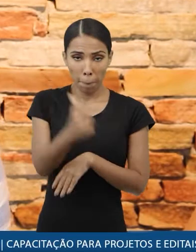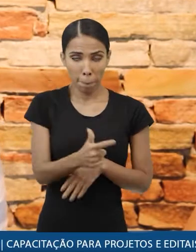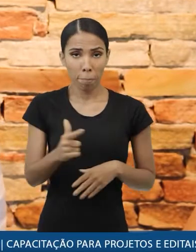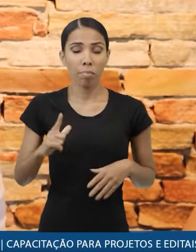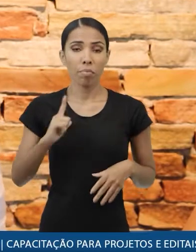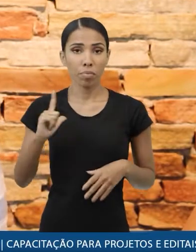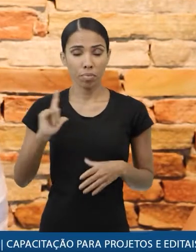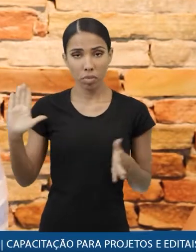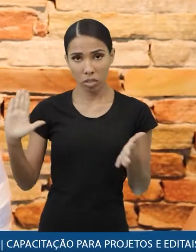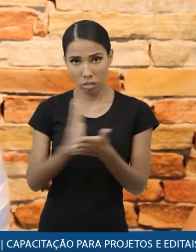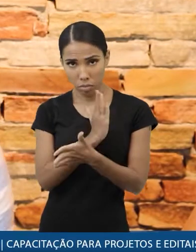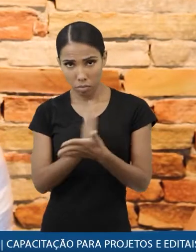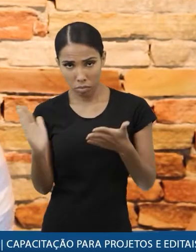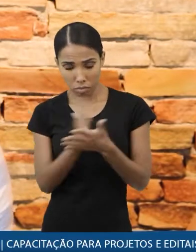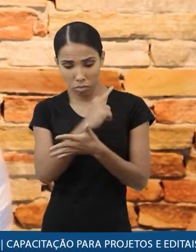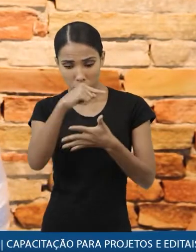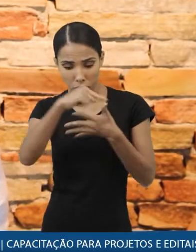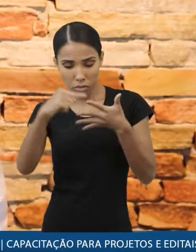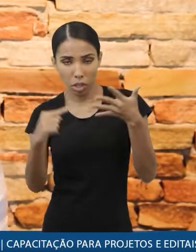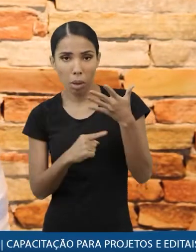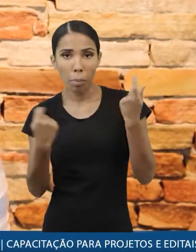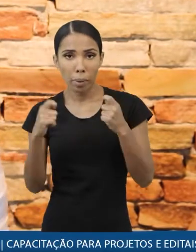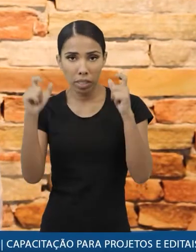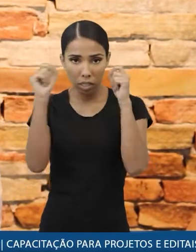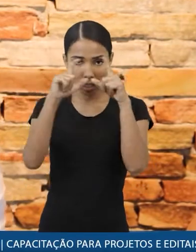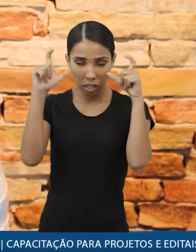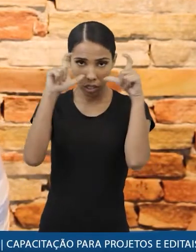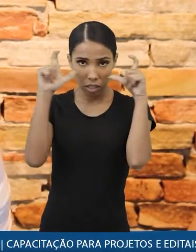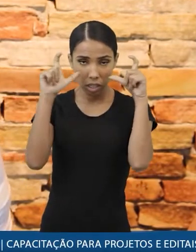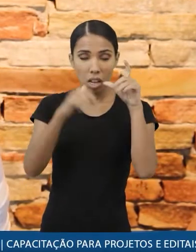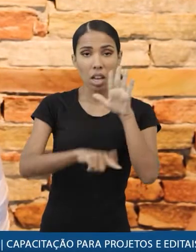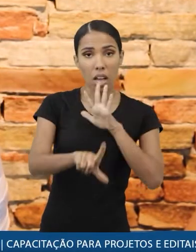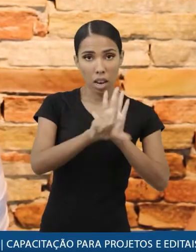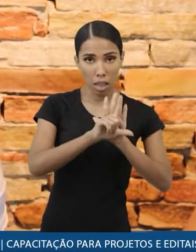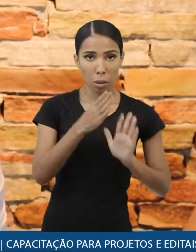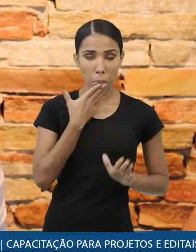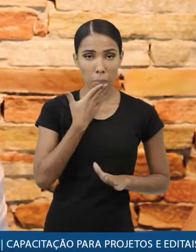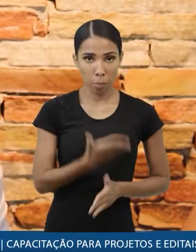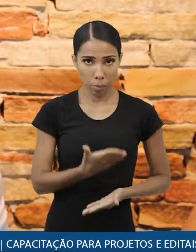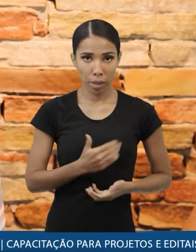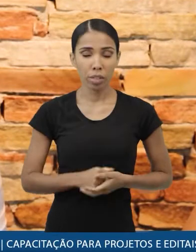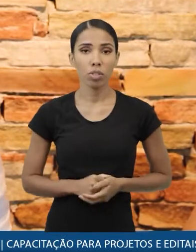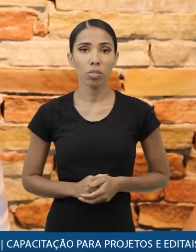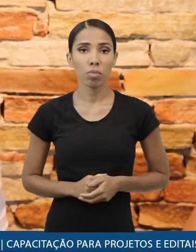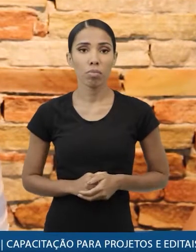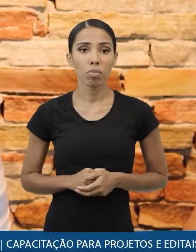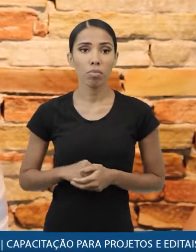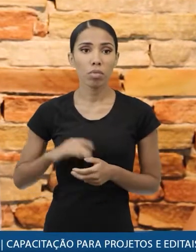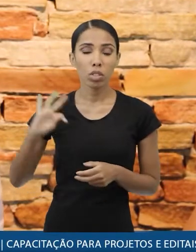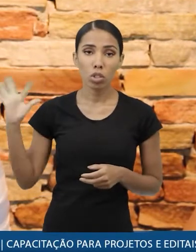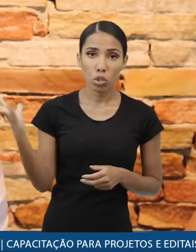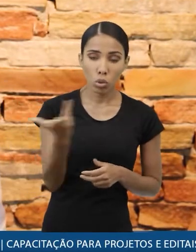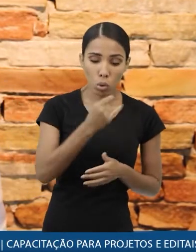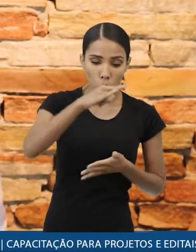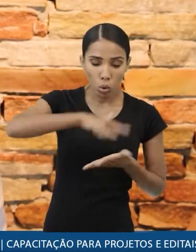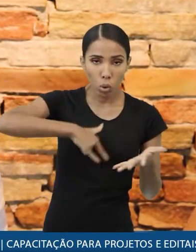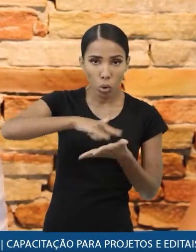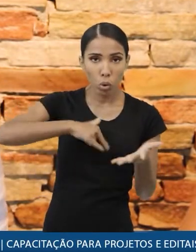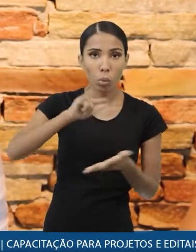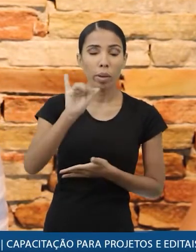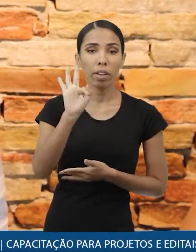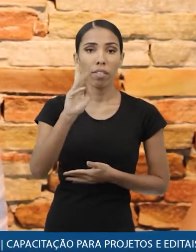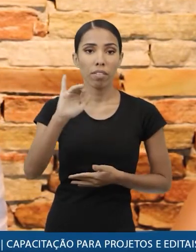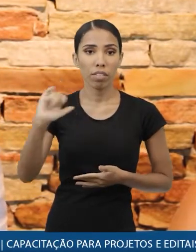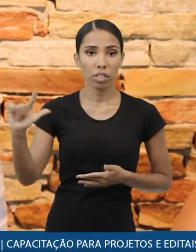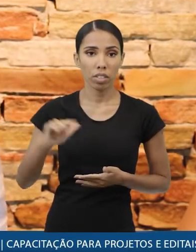Existem alguns pontos que a gente sempre tem que ter atenção que, no geral, as leis e os editais pedem como, por exemplo, bem, todo documento tem que ser fiscal